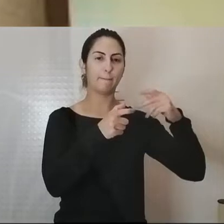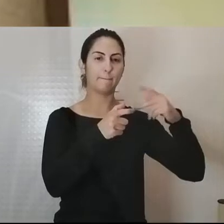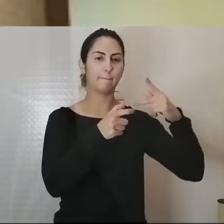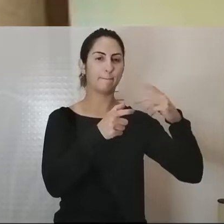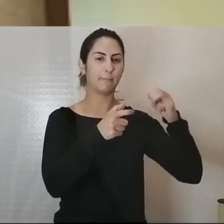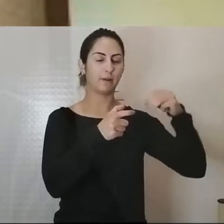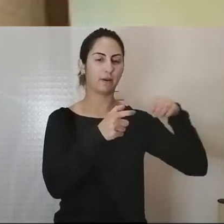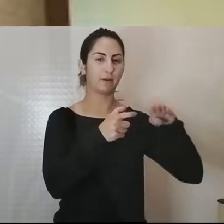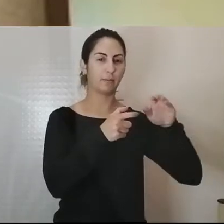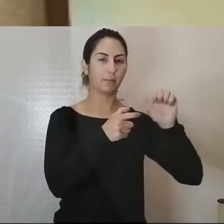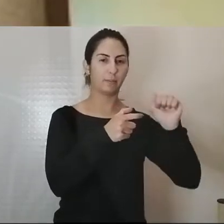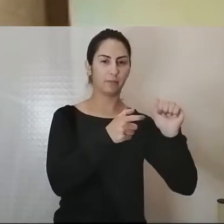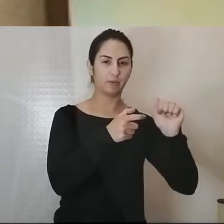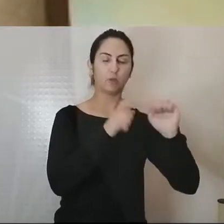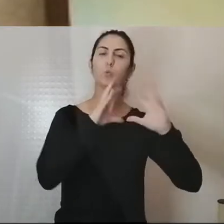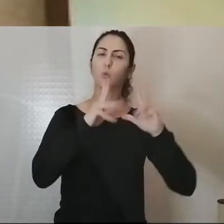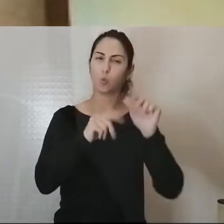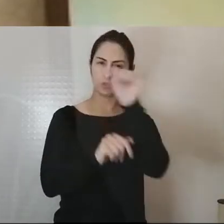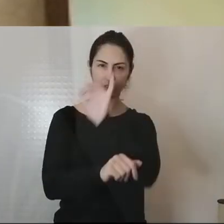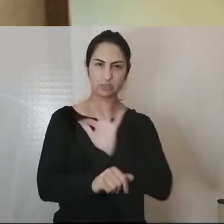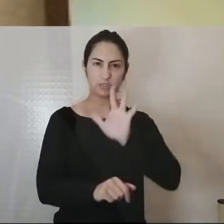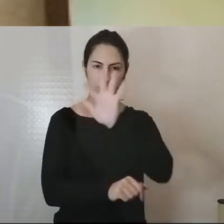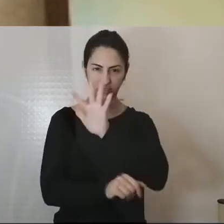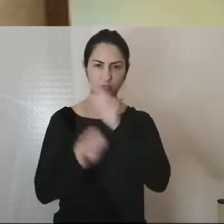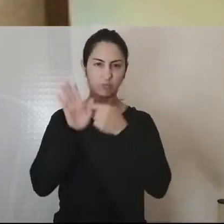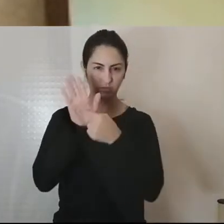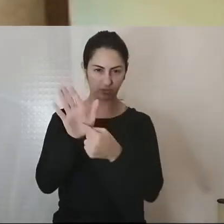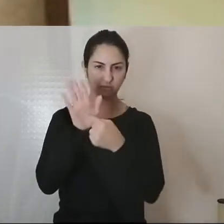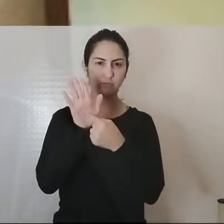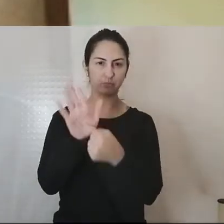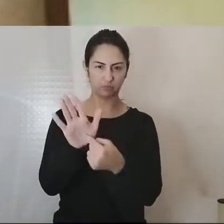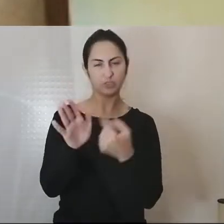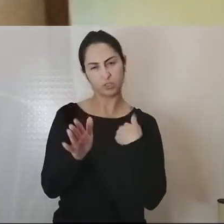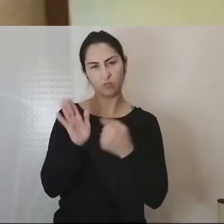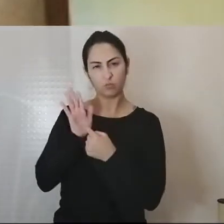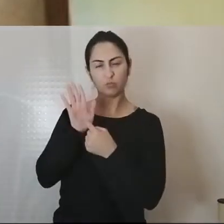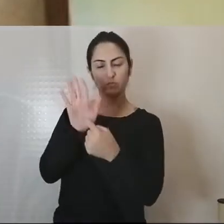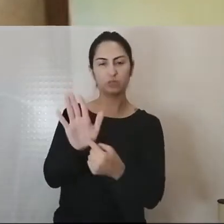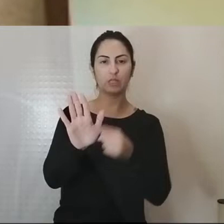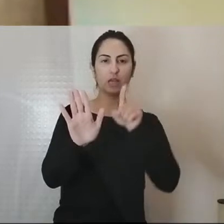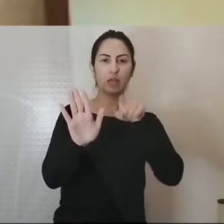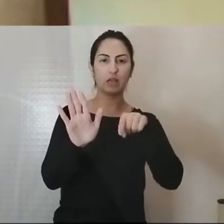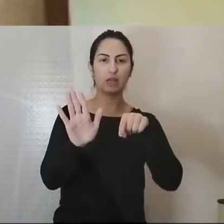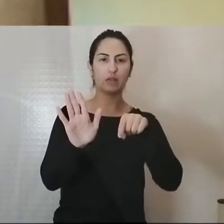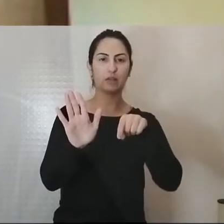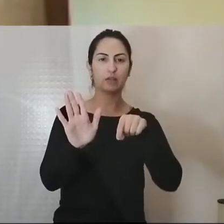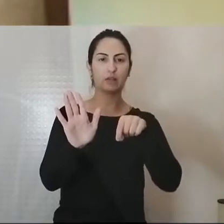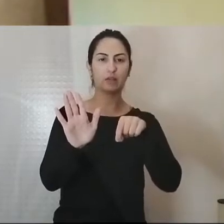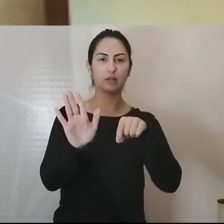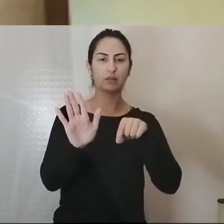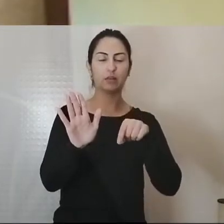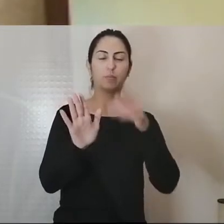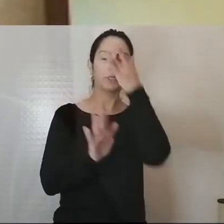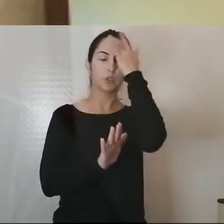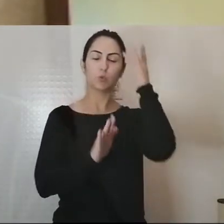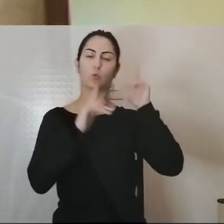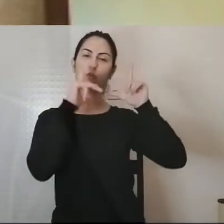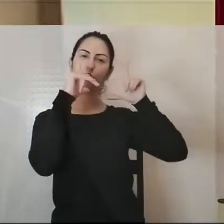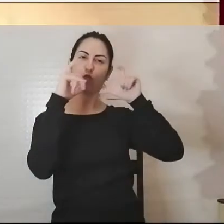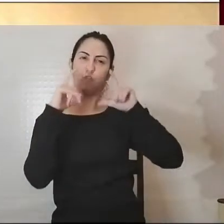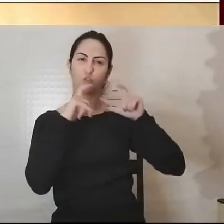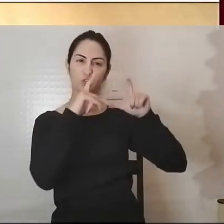imagens, as imagens todas que estão aqui apresentadas, que vou mostrar, são de um fotógrafo, fotógrafo